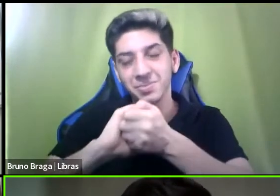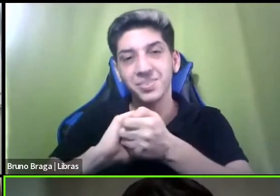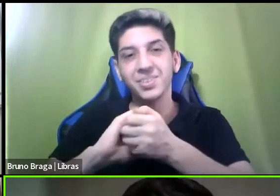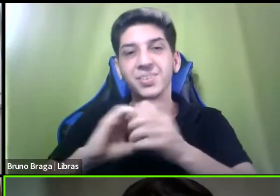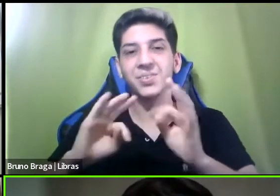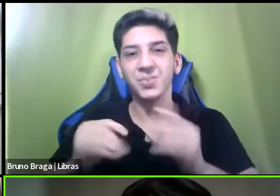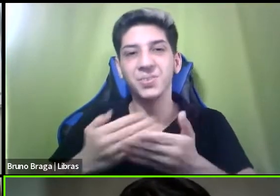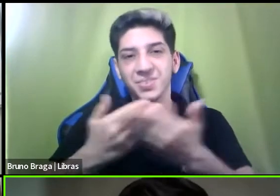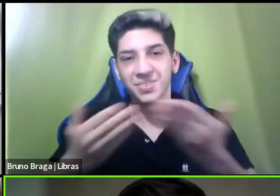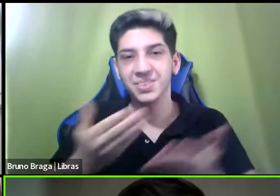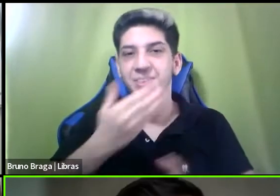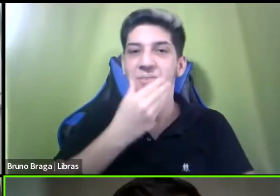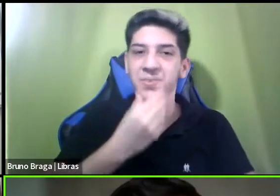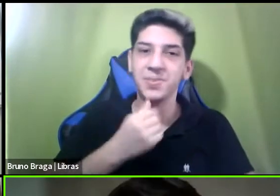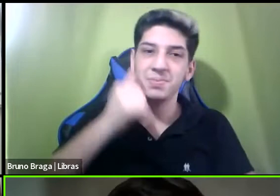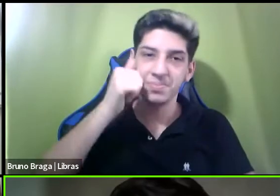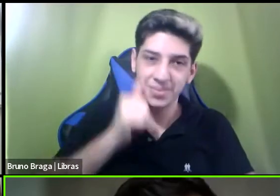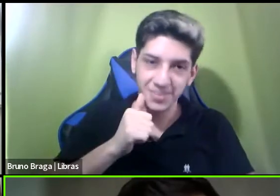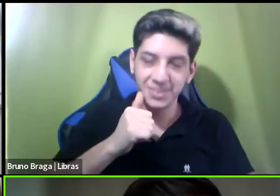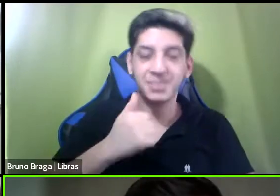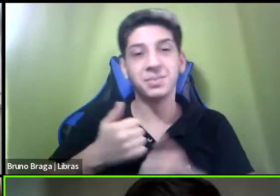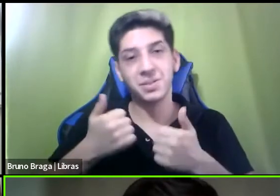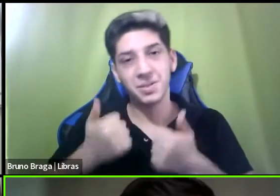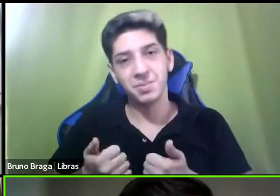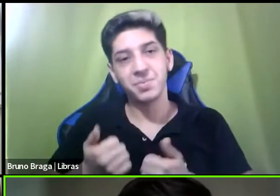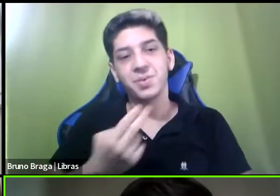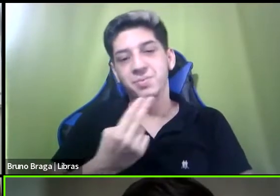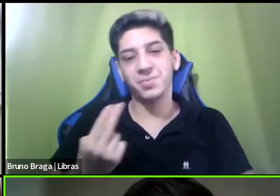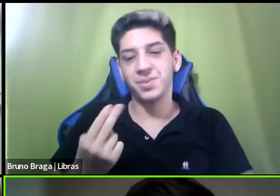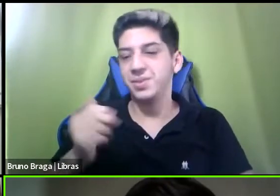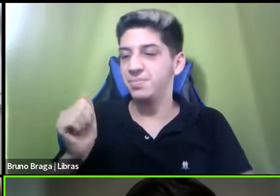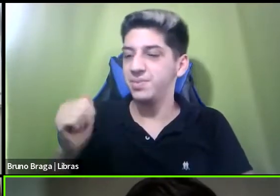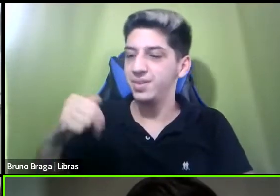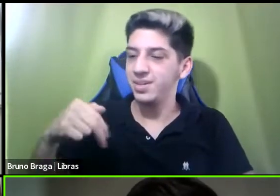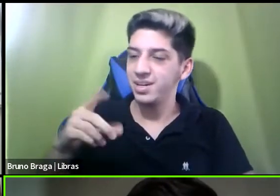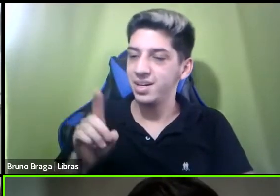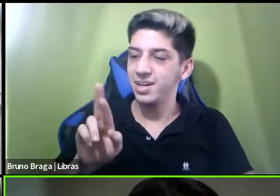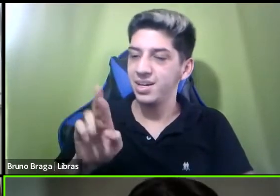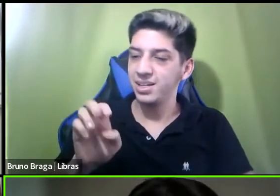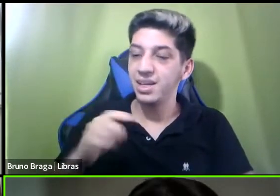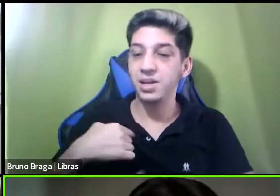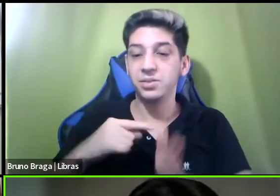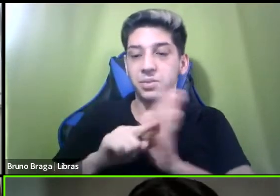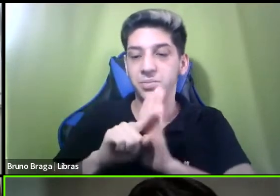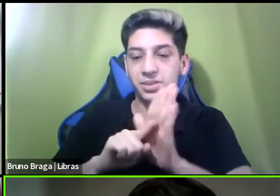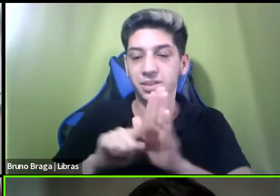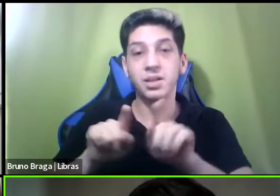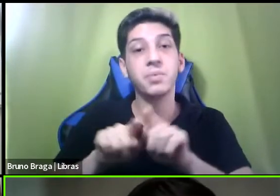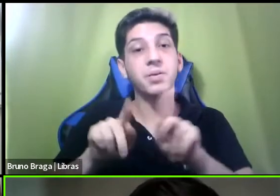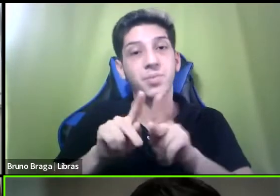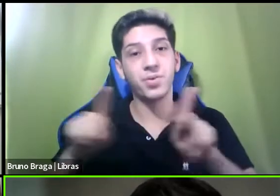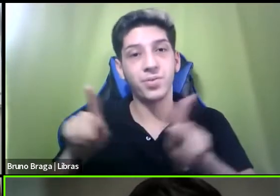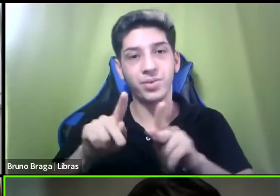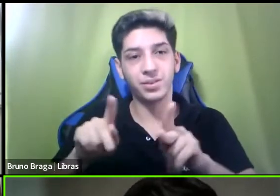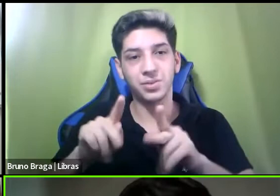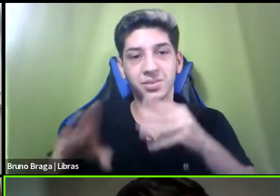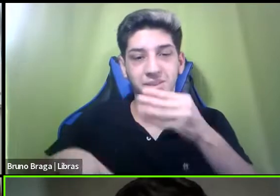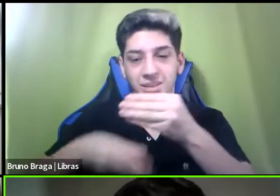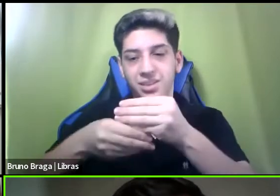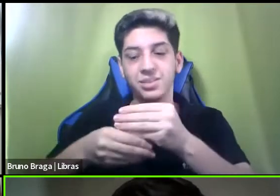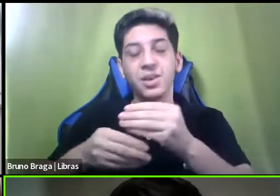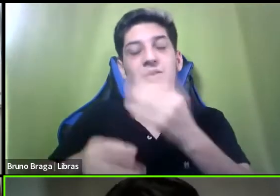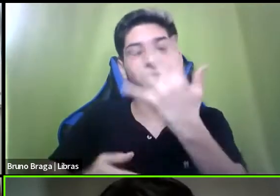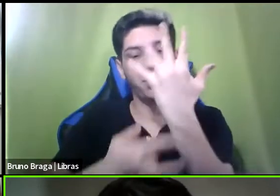a todos e todes meu nome é André eu sou professor e pesquisador extensionista da UFMG coordenador do